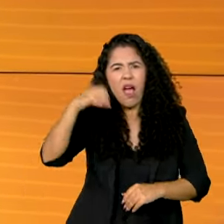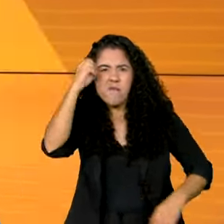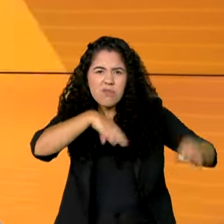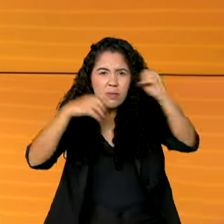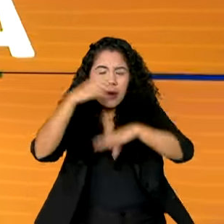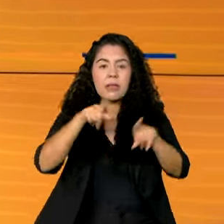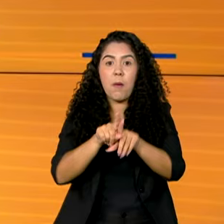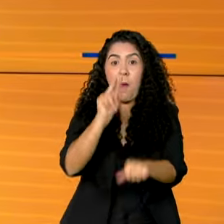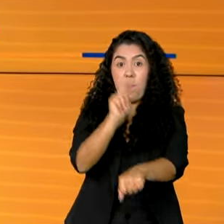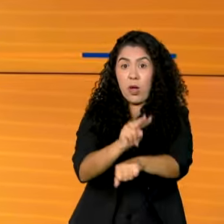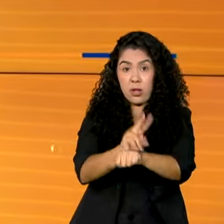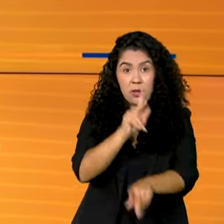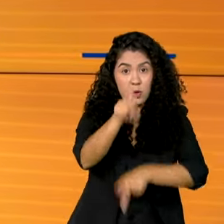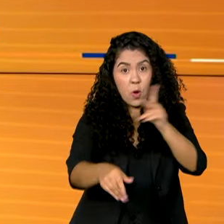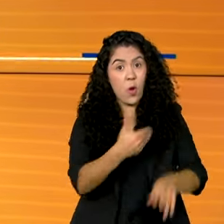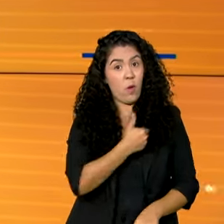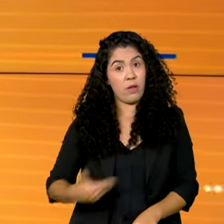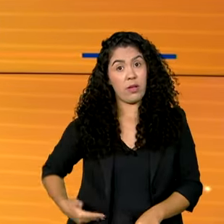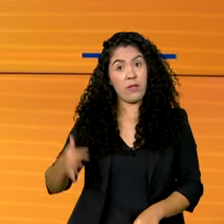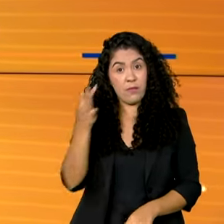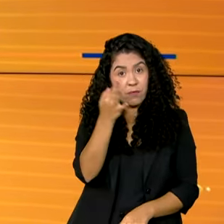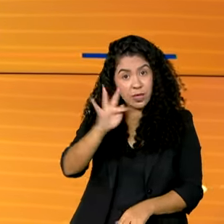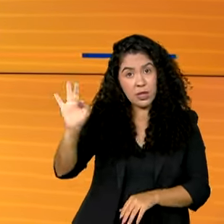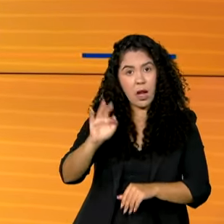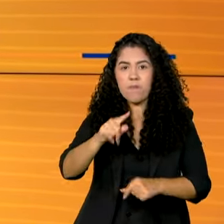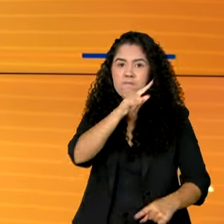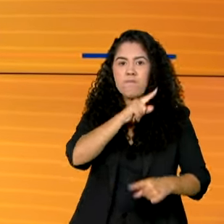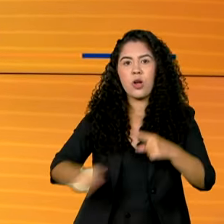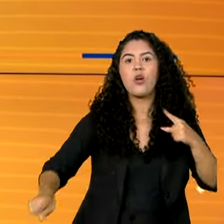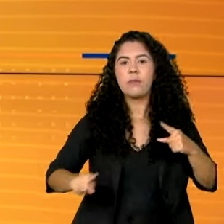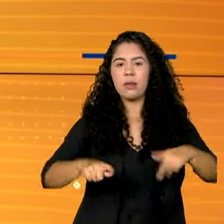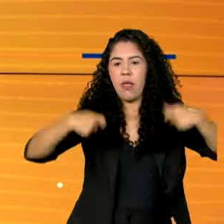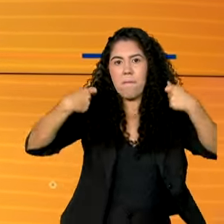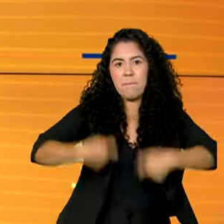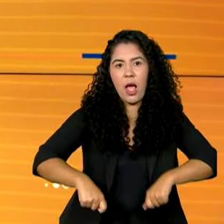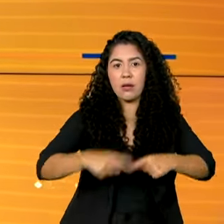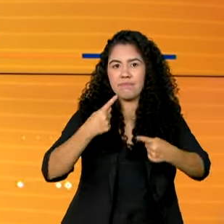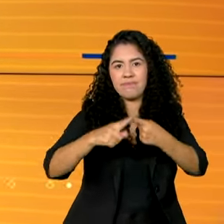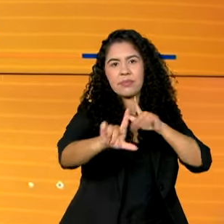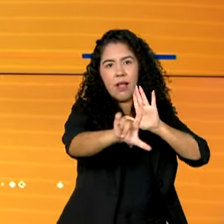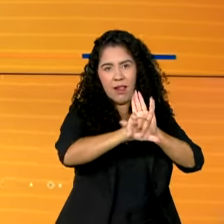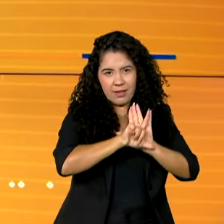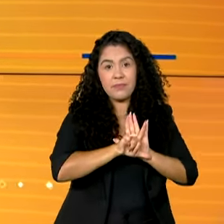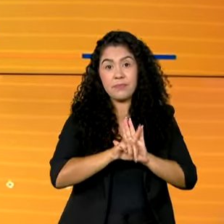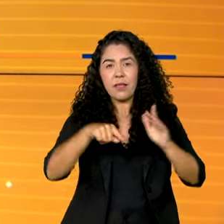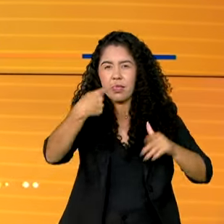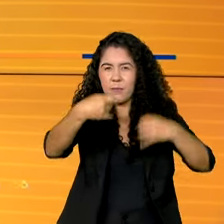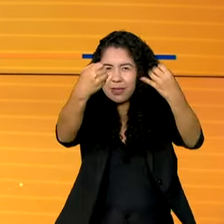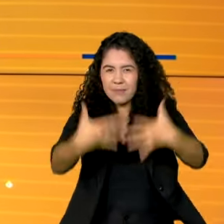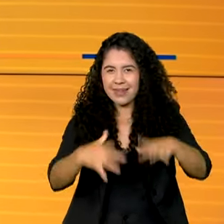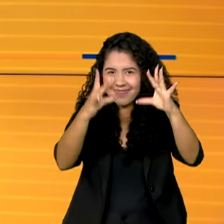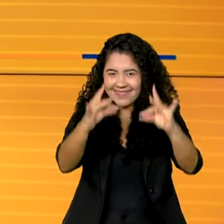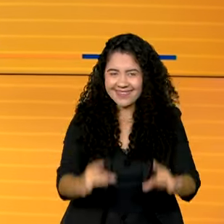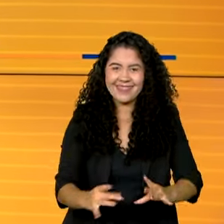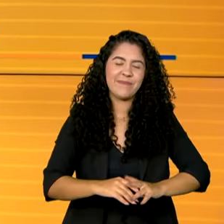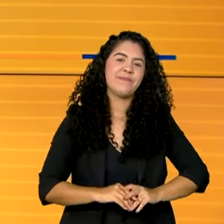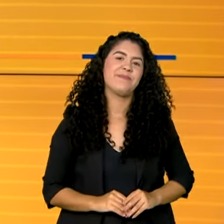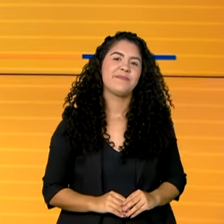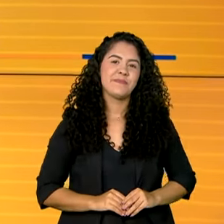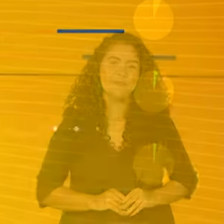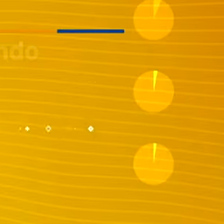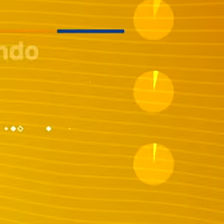proteger a população, o governo federal vai proibir as bets não regulamentadas. Os detalhes você confere já já.